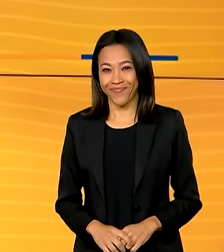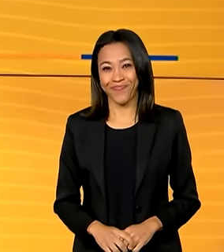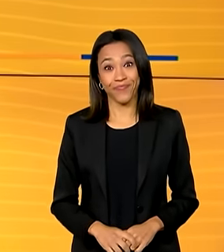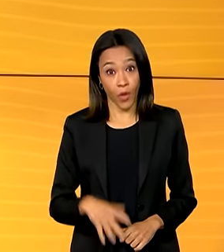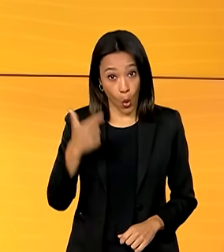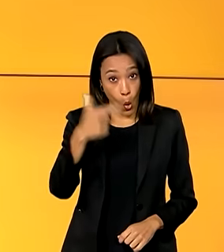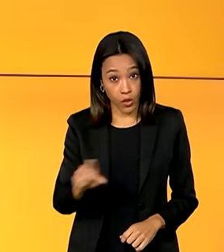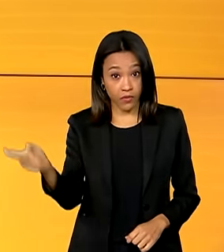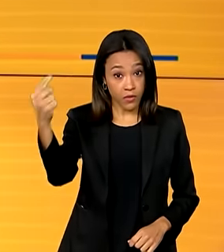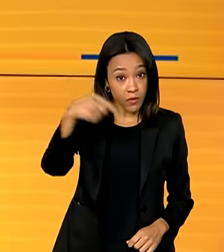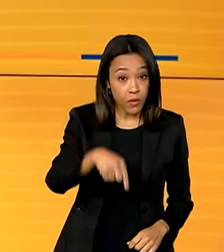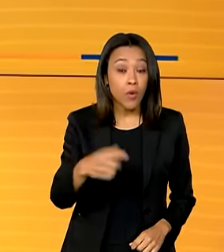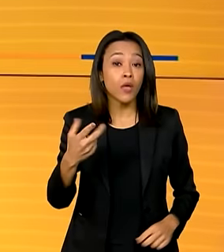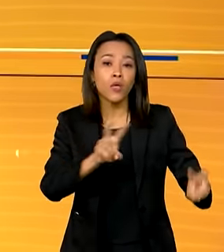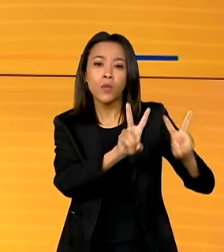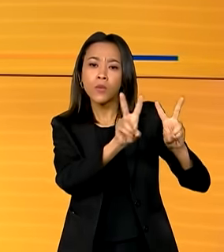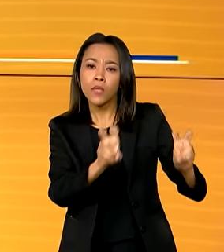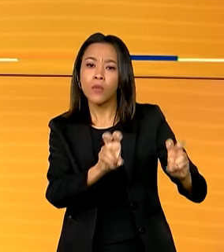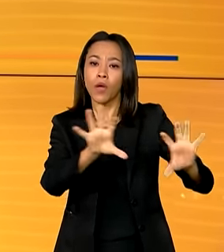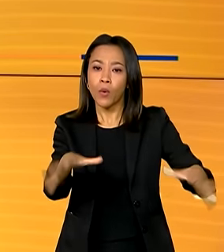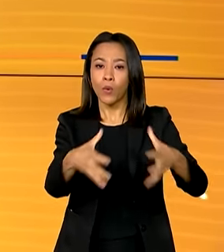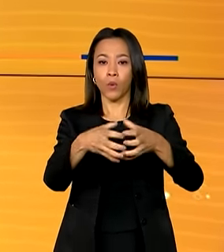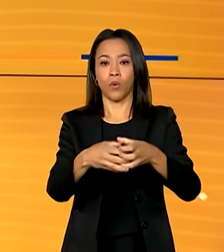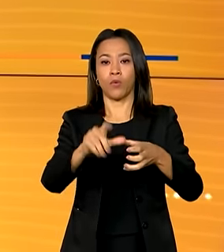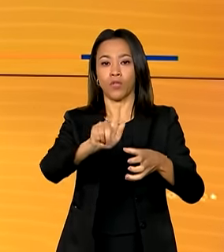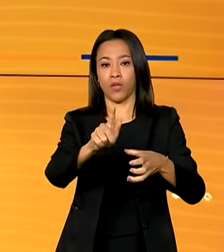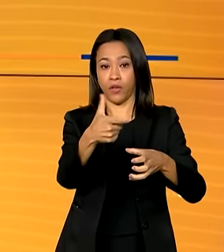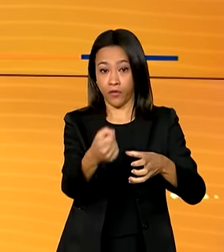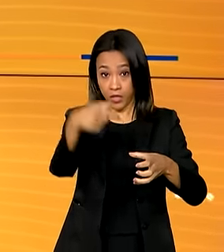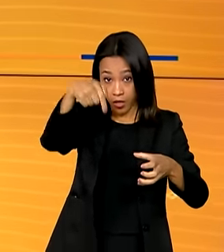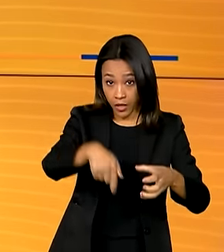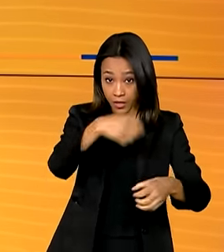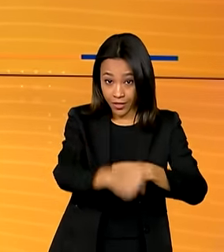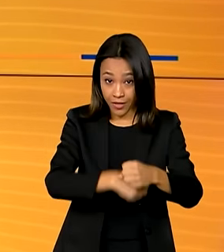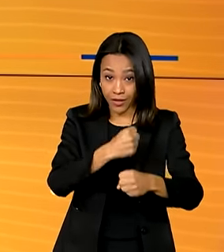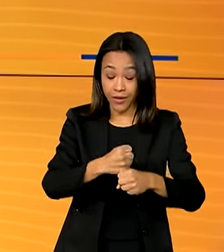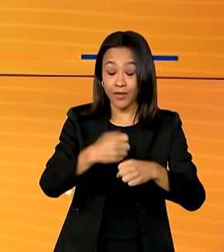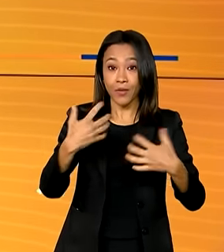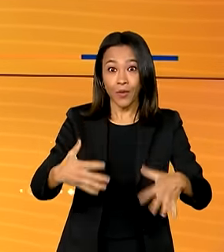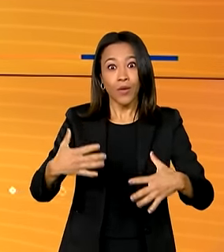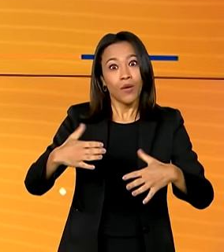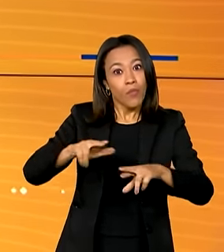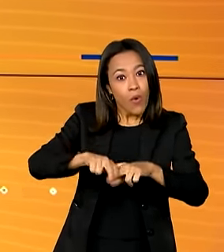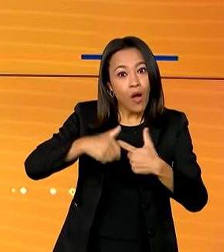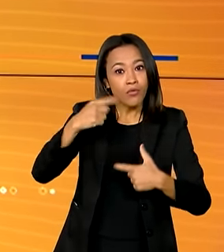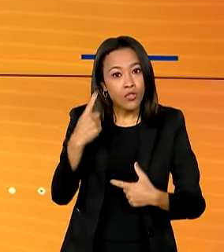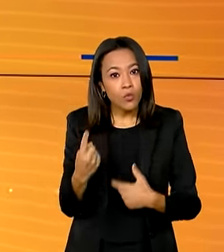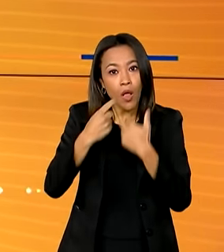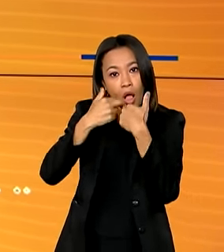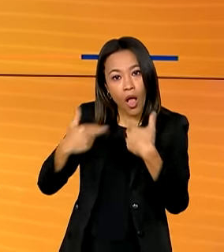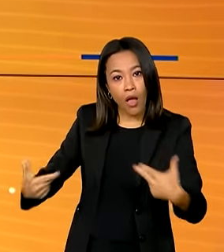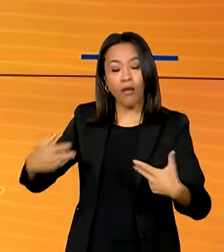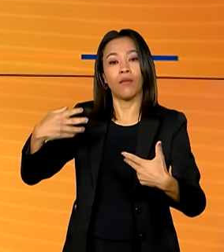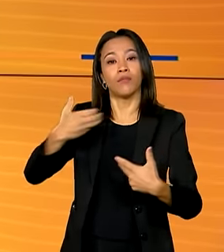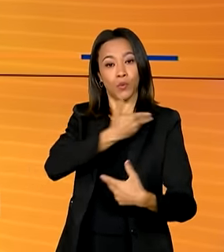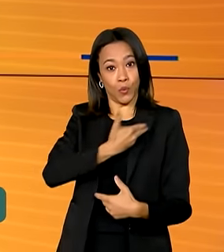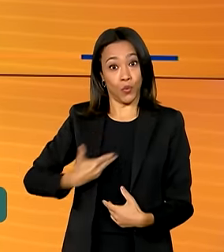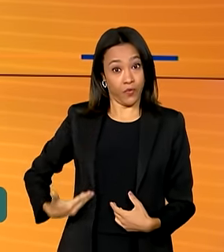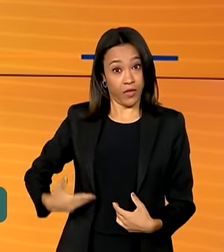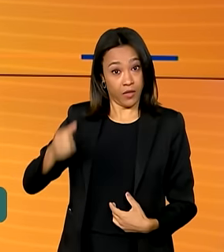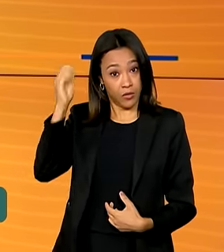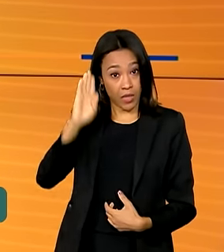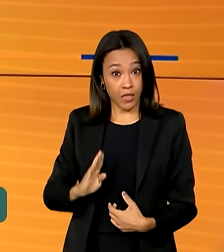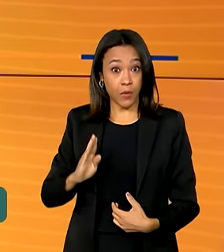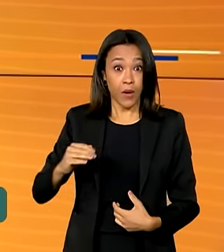Estamos de volta e o assunto agora é o G20. Este ano, graças a uma inovação do governo brasileiro, a reunião das maiores